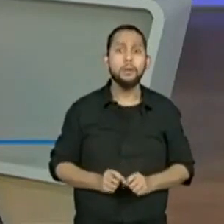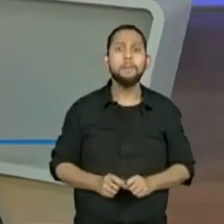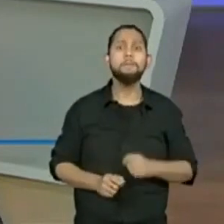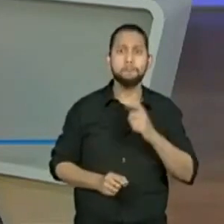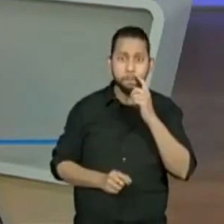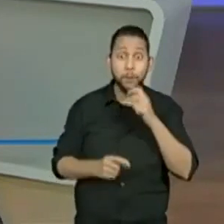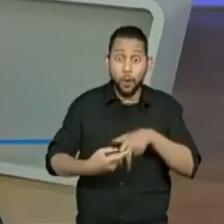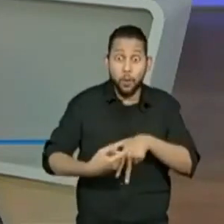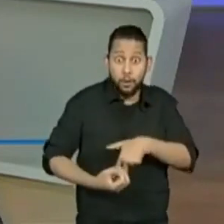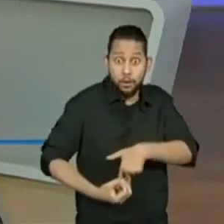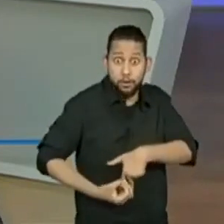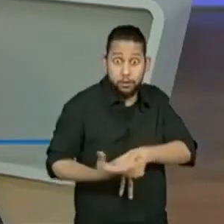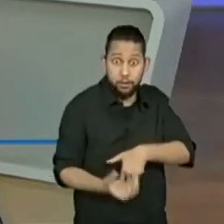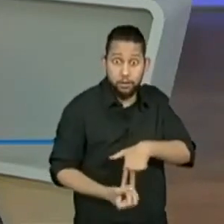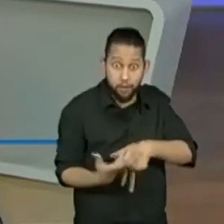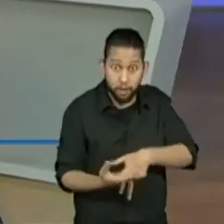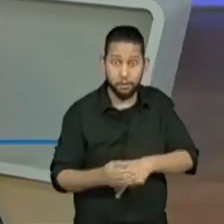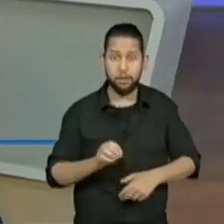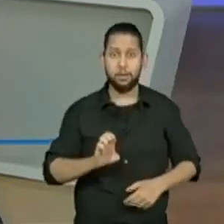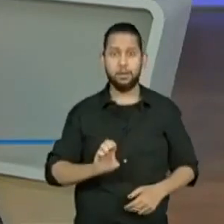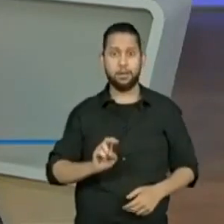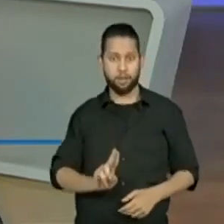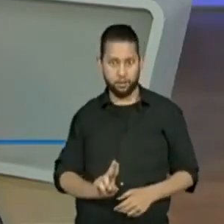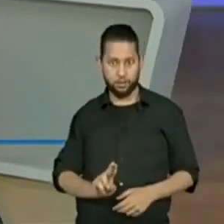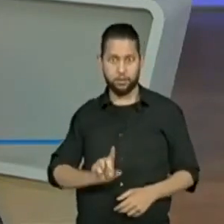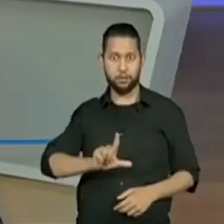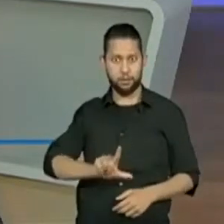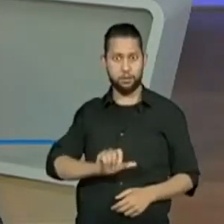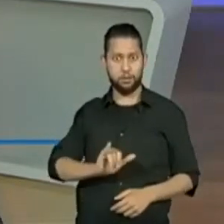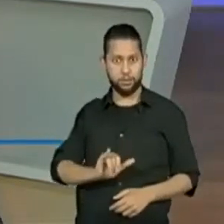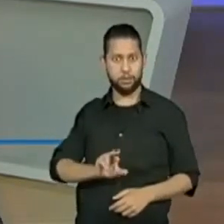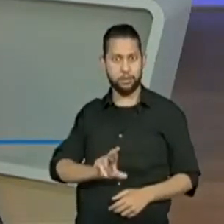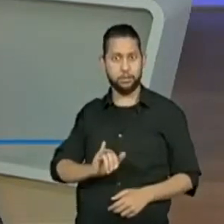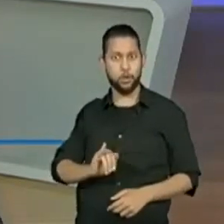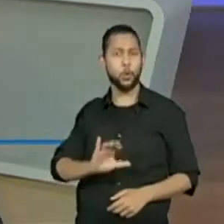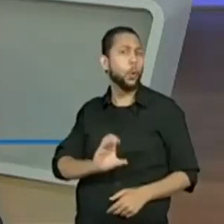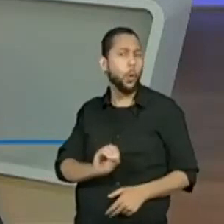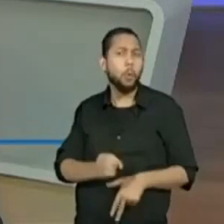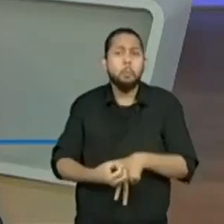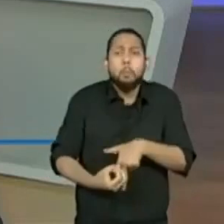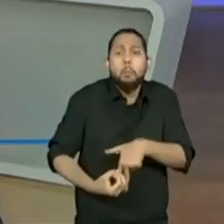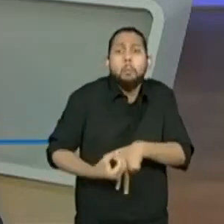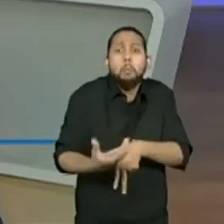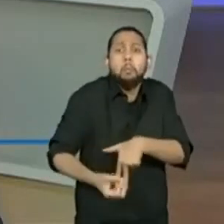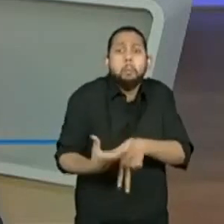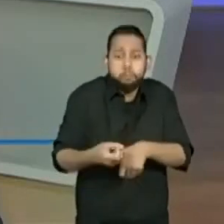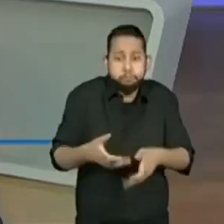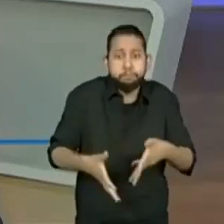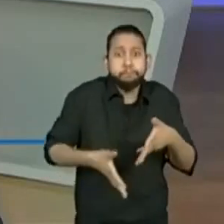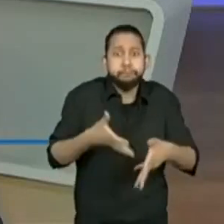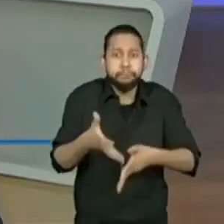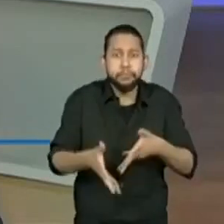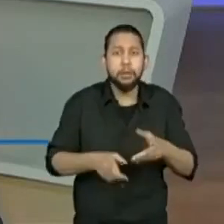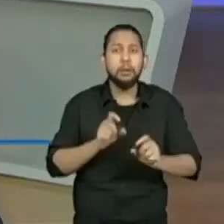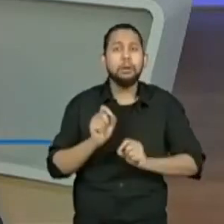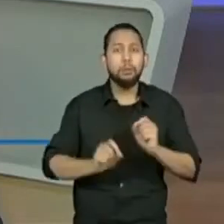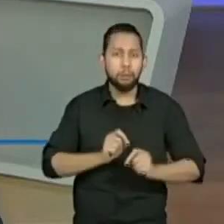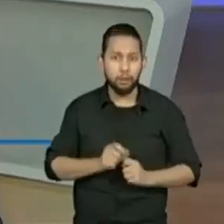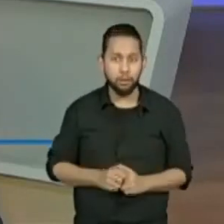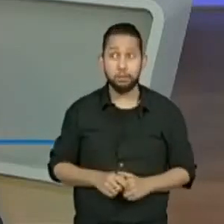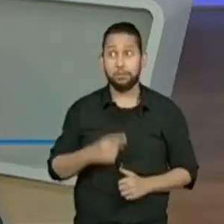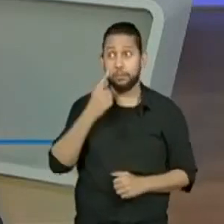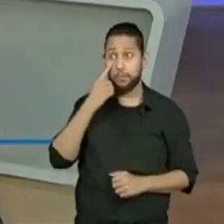Tá aqui o pessoal. Ó, algumas pessoas já colocaram que a turma... Ó, legal. A